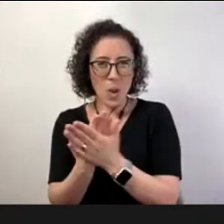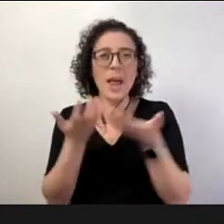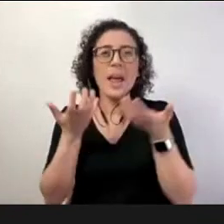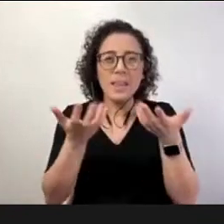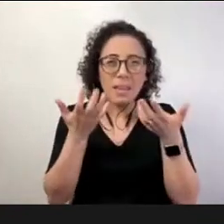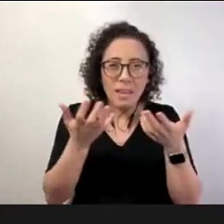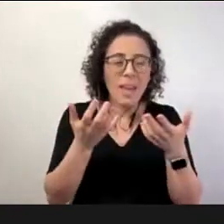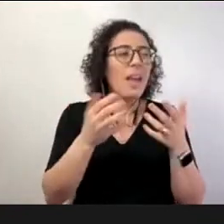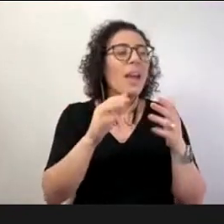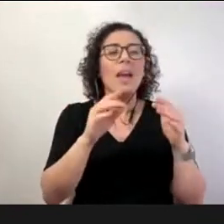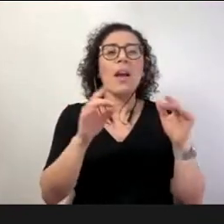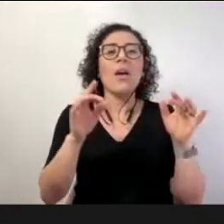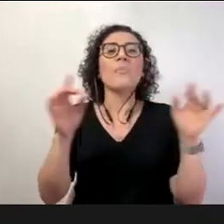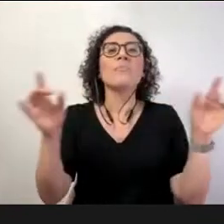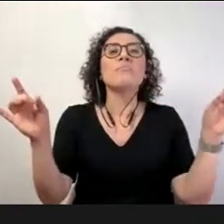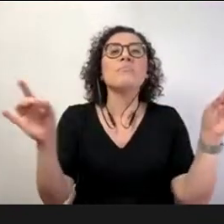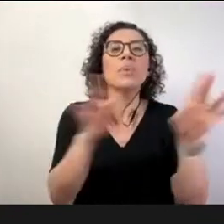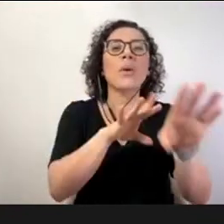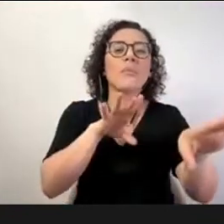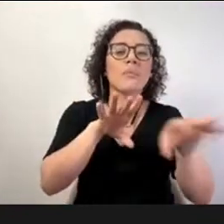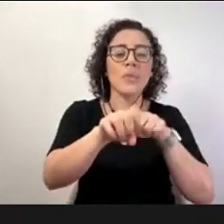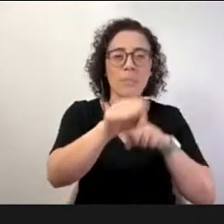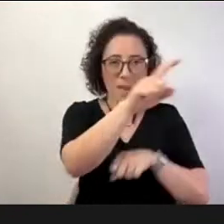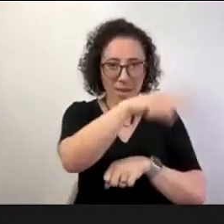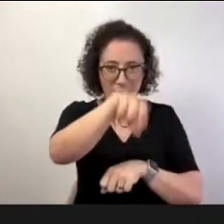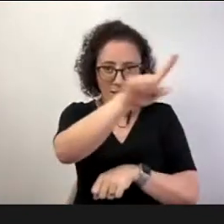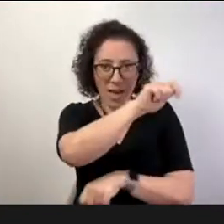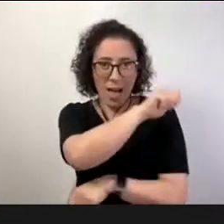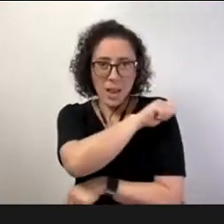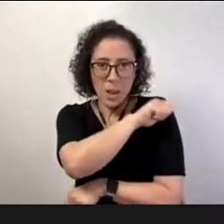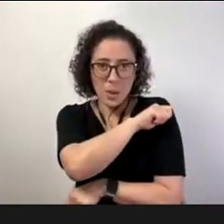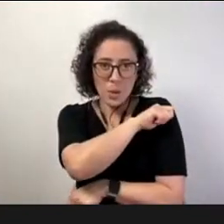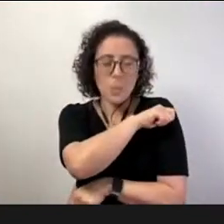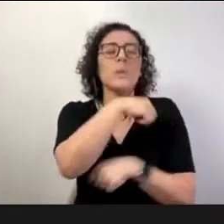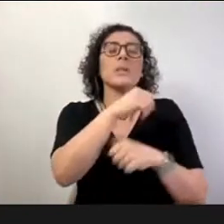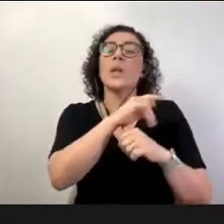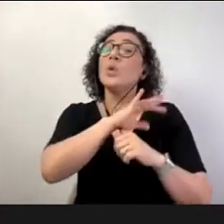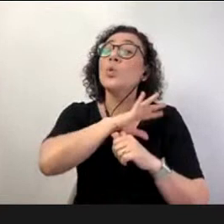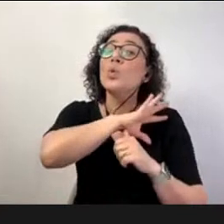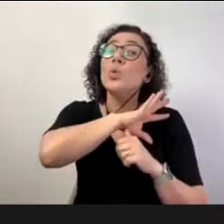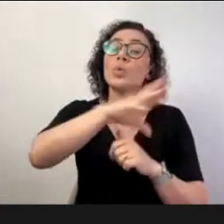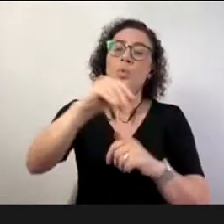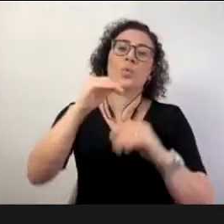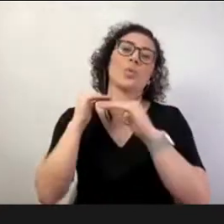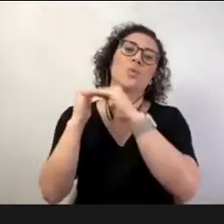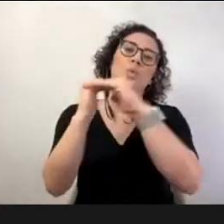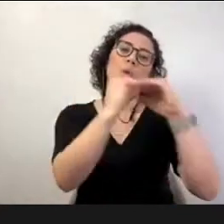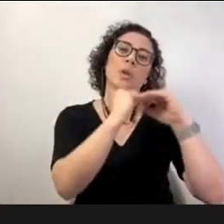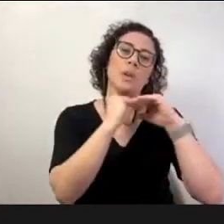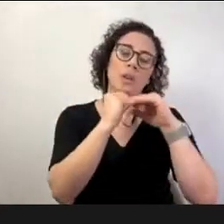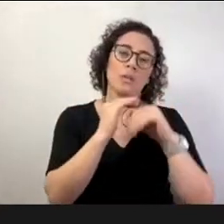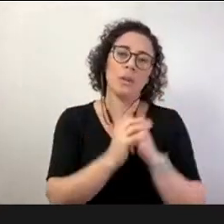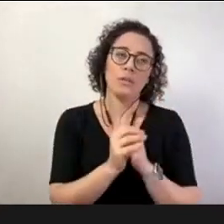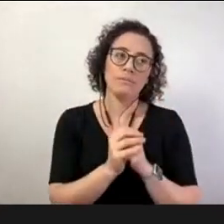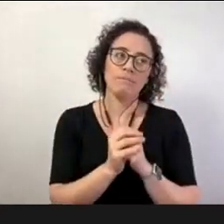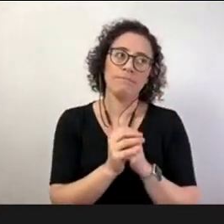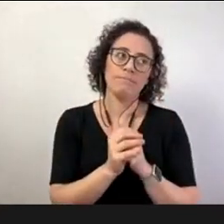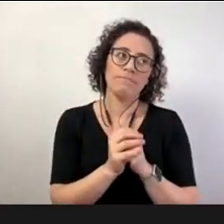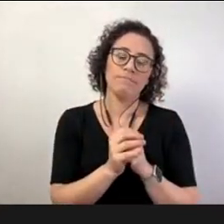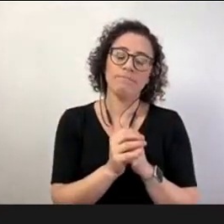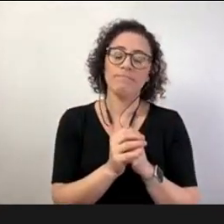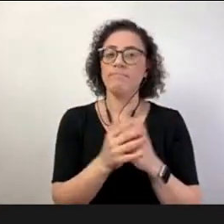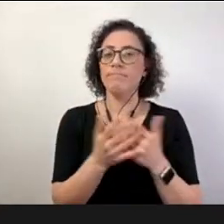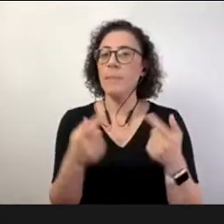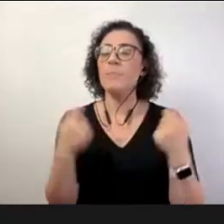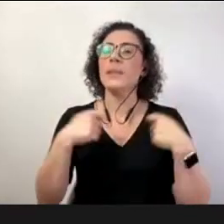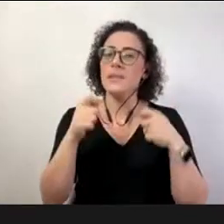todos iguais eu sei que hoje em dia na maior parte dos casos isto não se passa mas nós temos que estar vigilantes porque nós temos